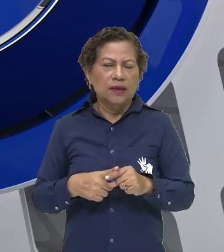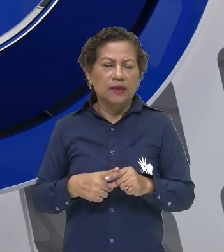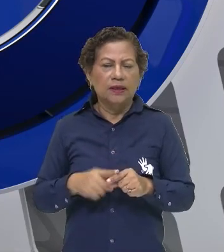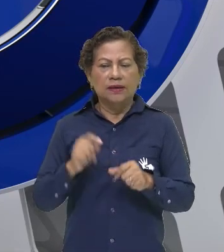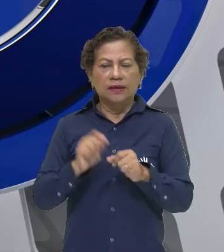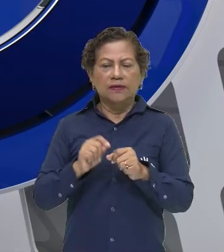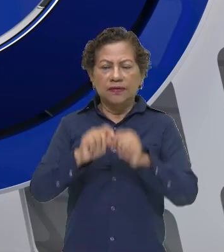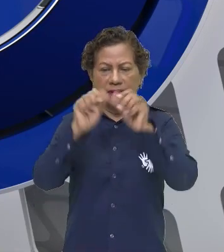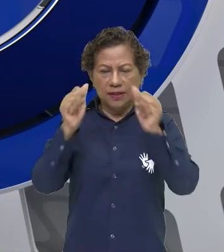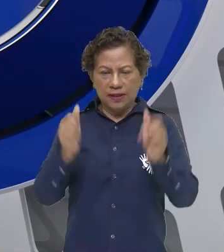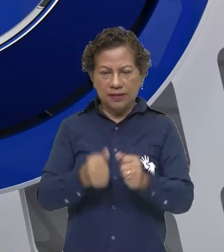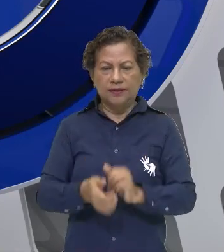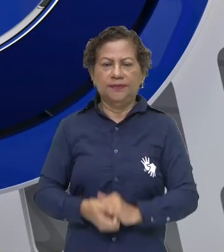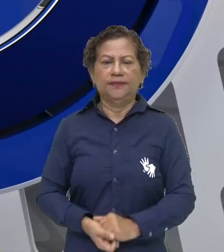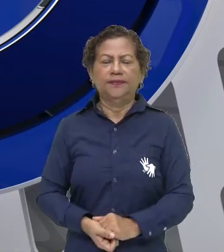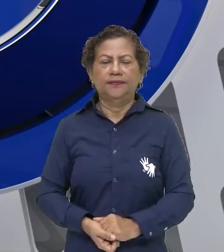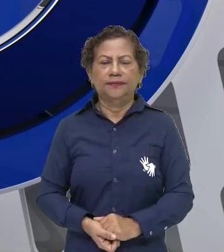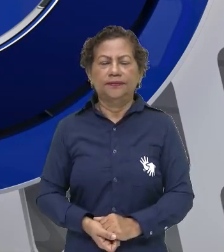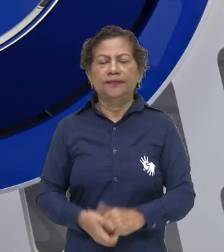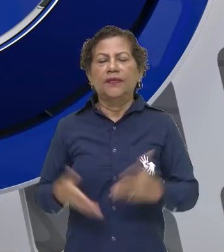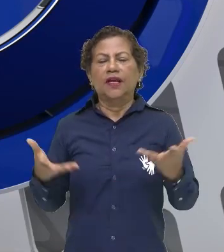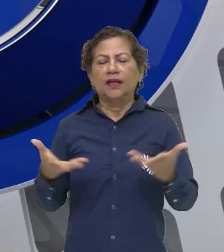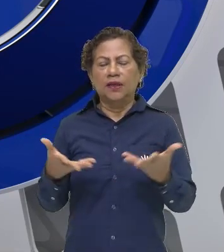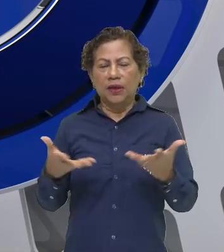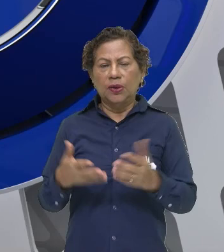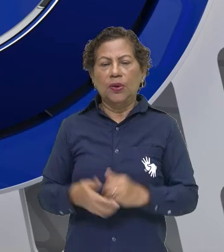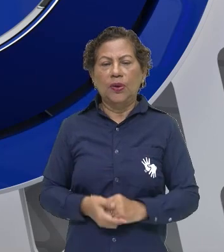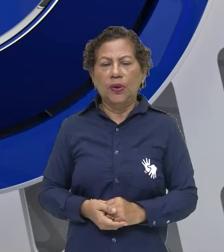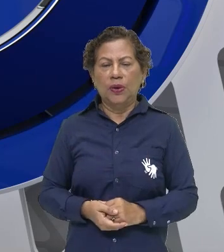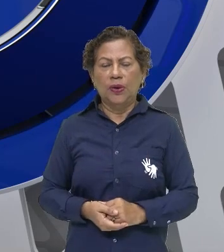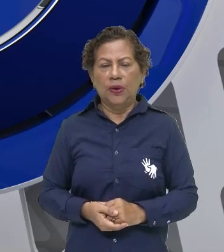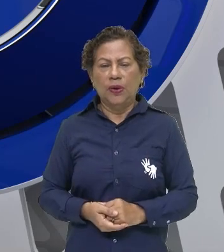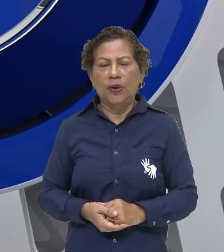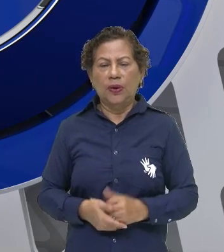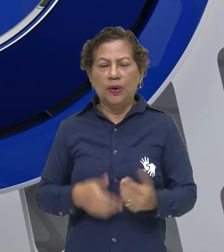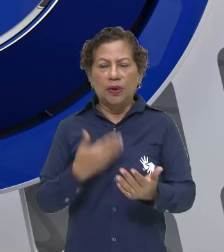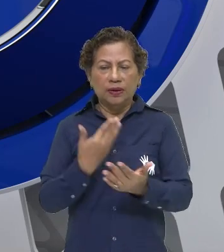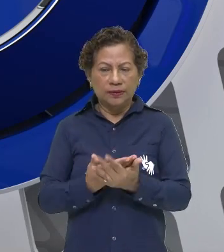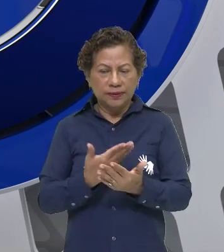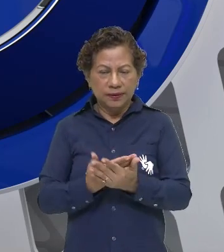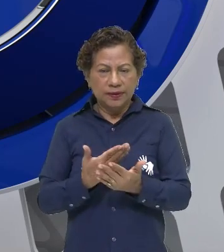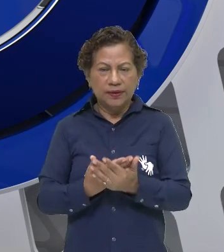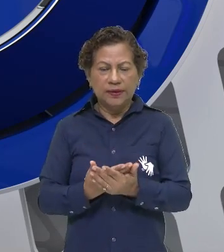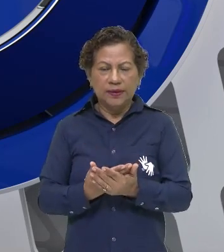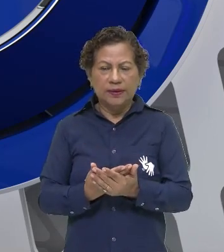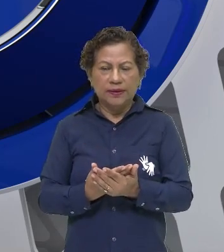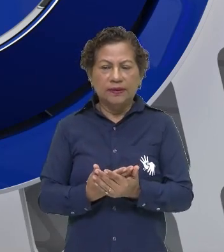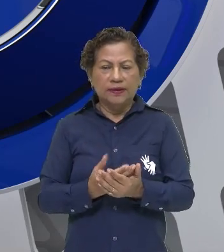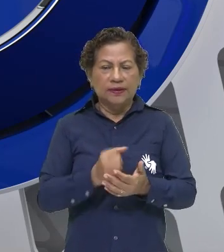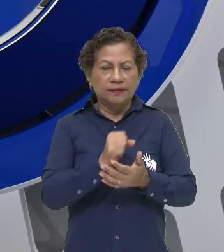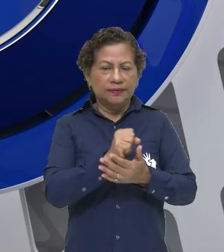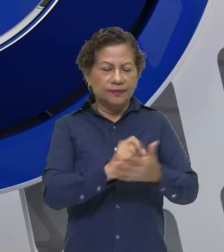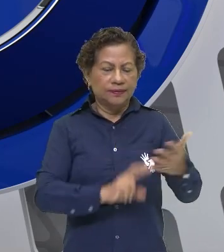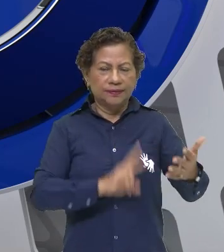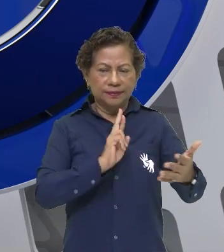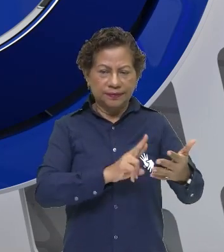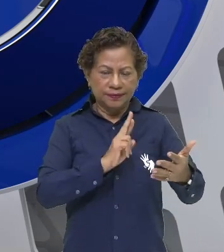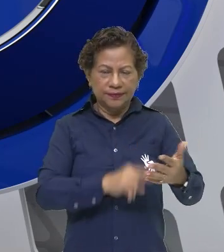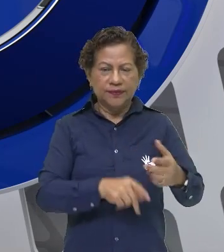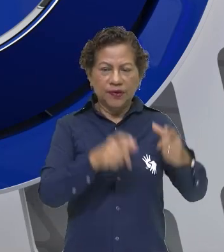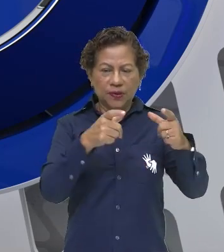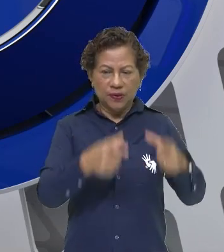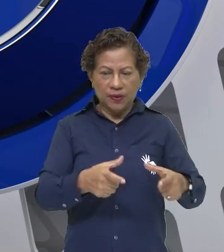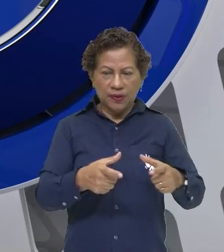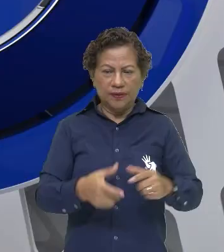bom? Então, agora nós vamos para um outro momento da nossa aula, que é justamente a nossa dinâmica local e